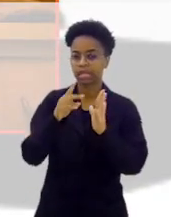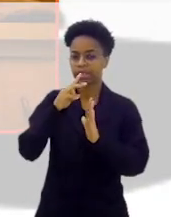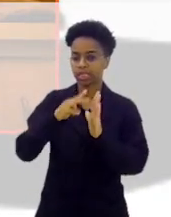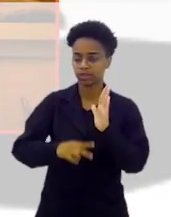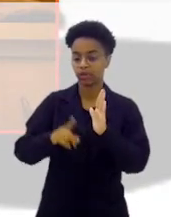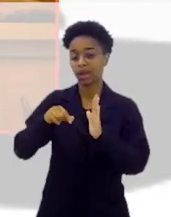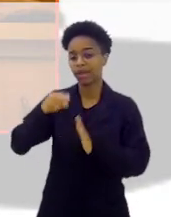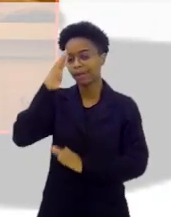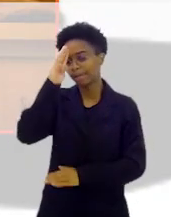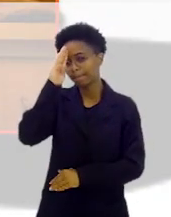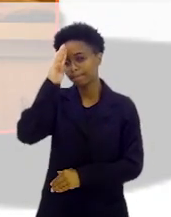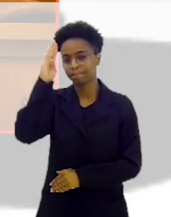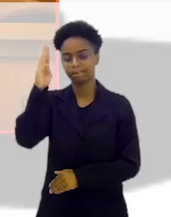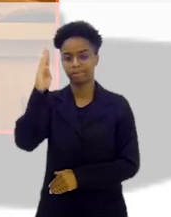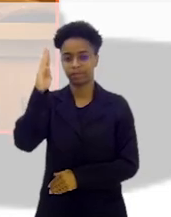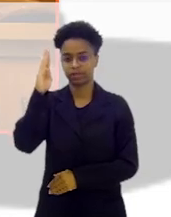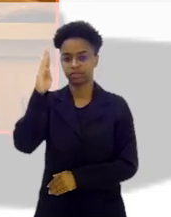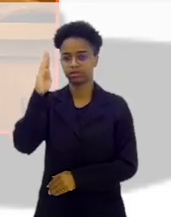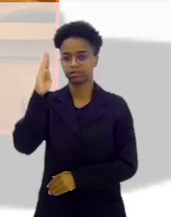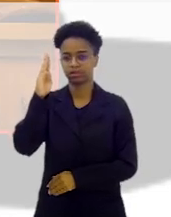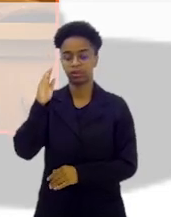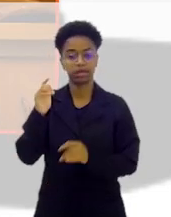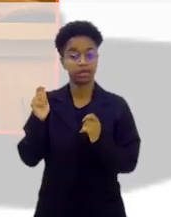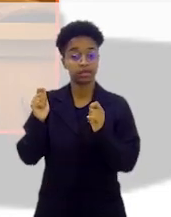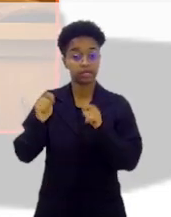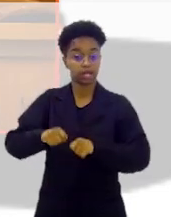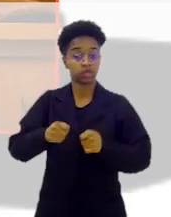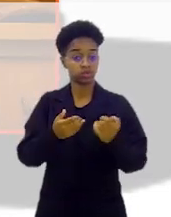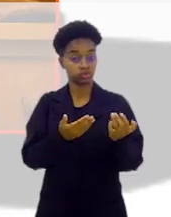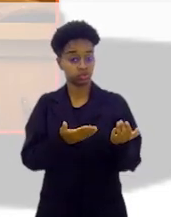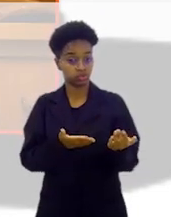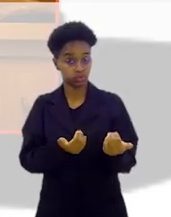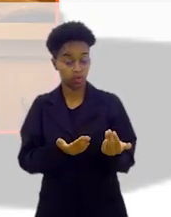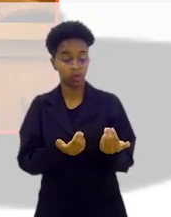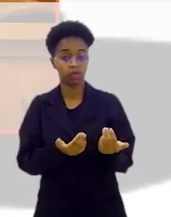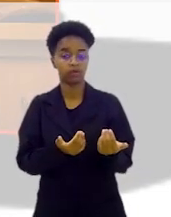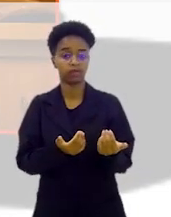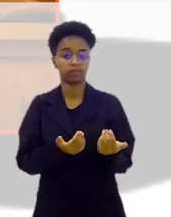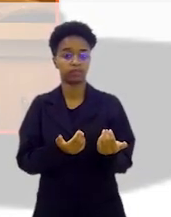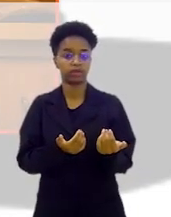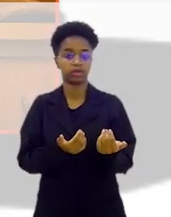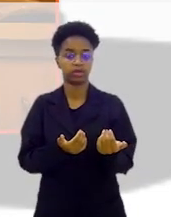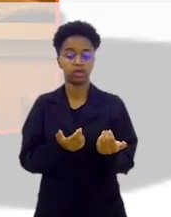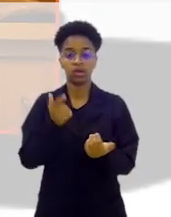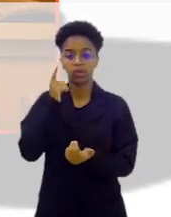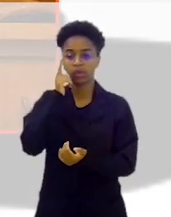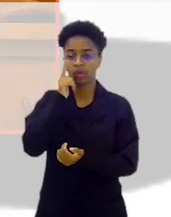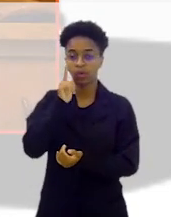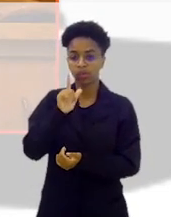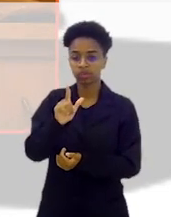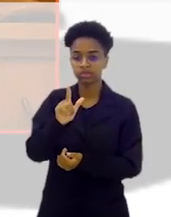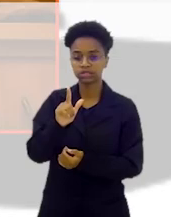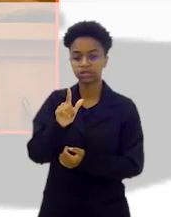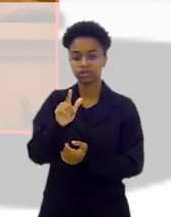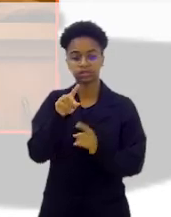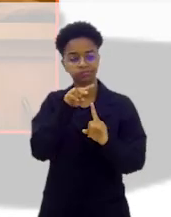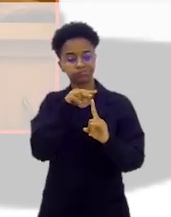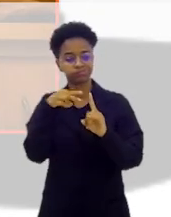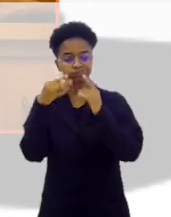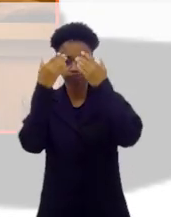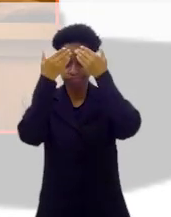leitura é fundamental para que os jovens abram as suas